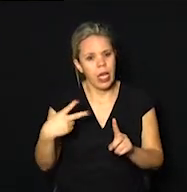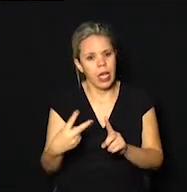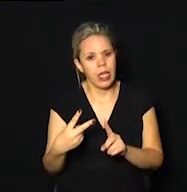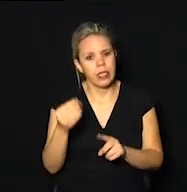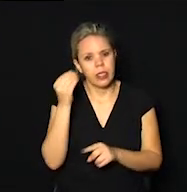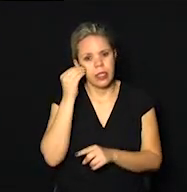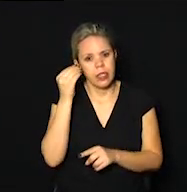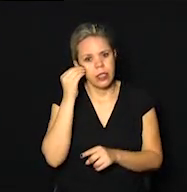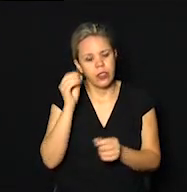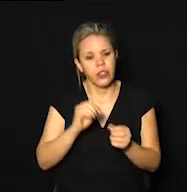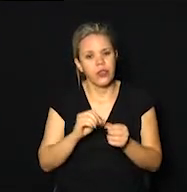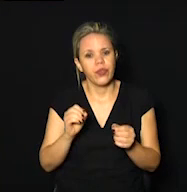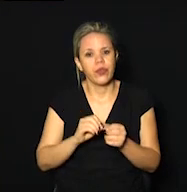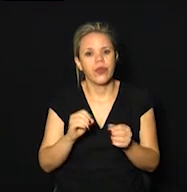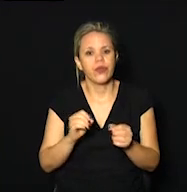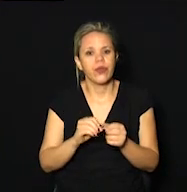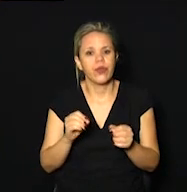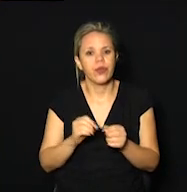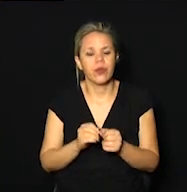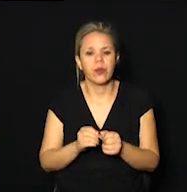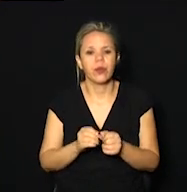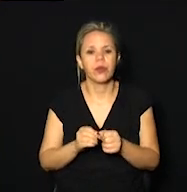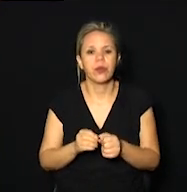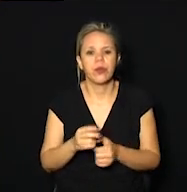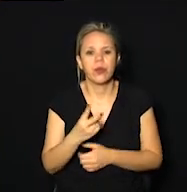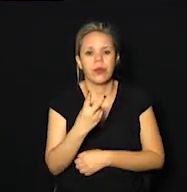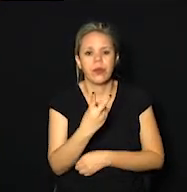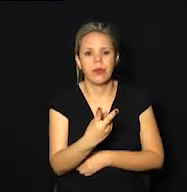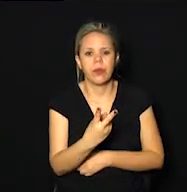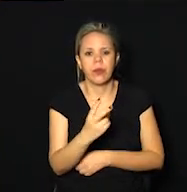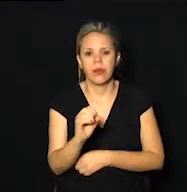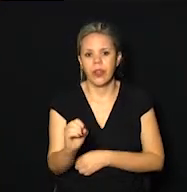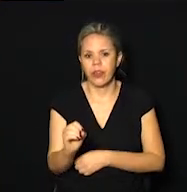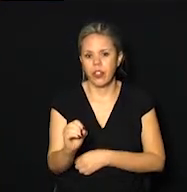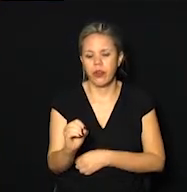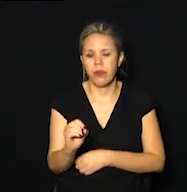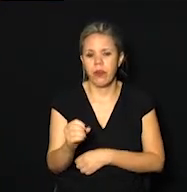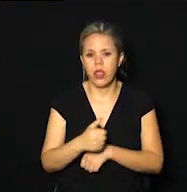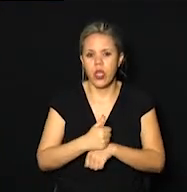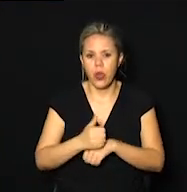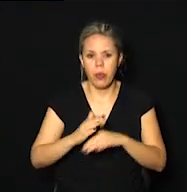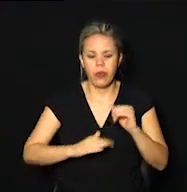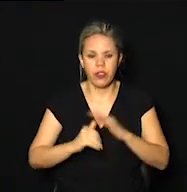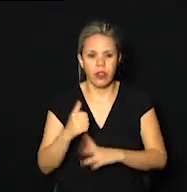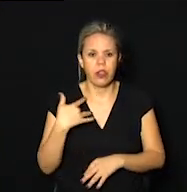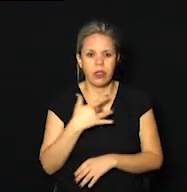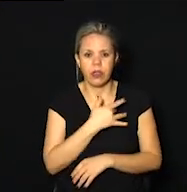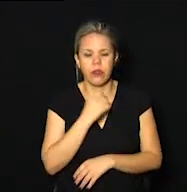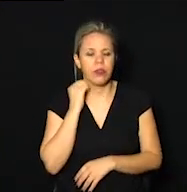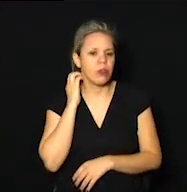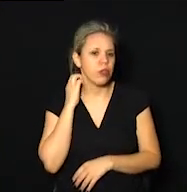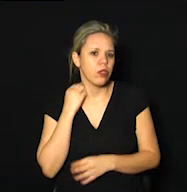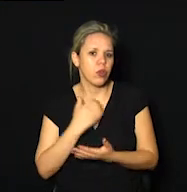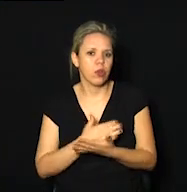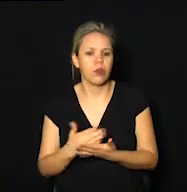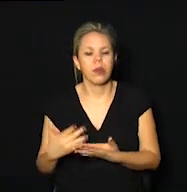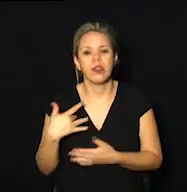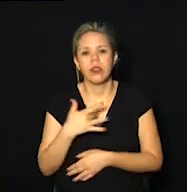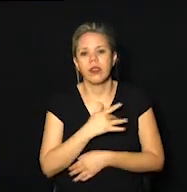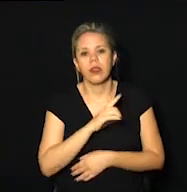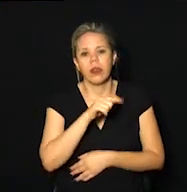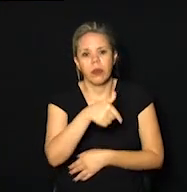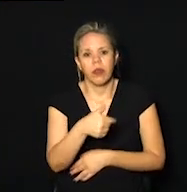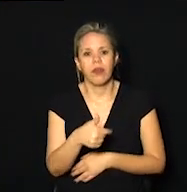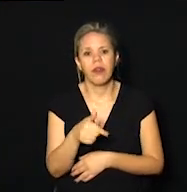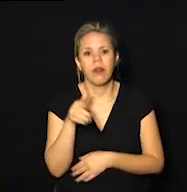teste seja feito em pelo menos 20 mil profissionais da área da saúde. Começa pela saúde e depois